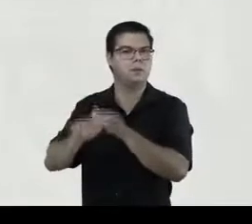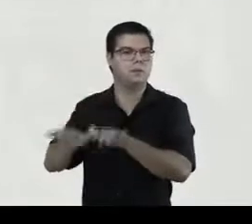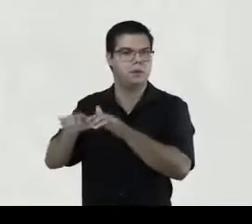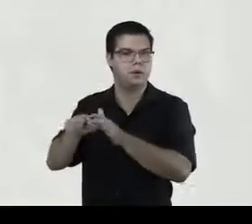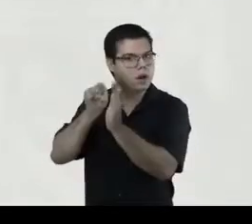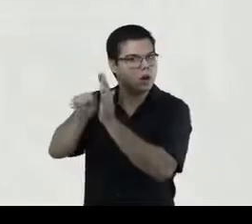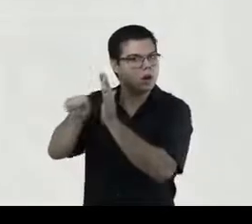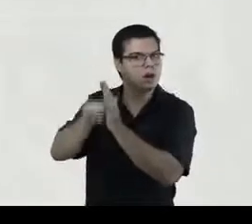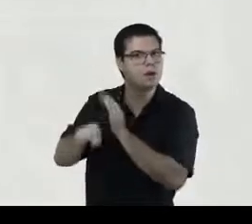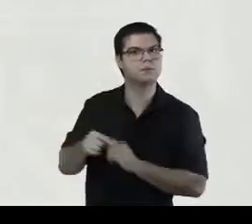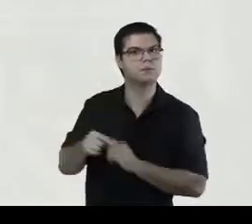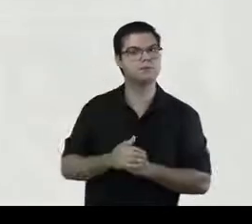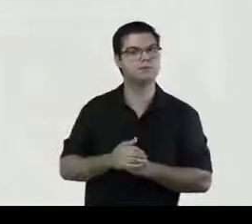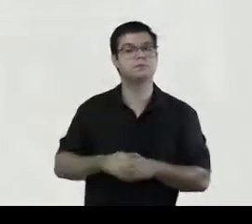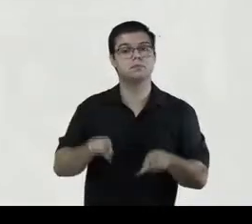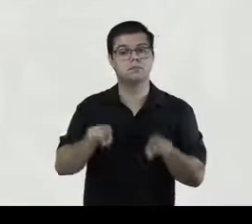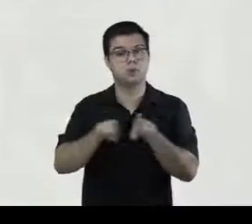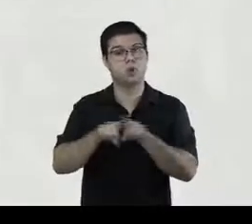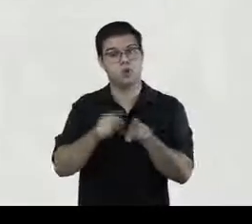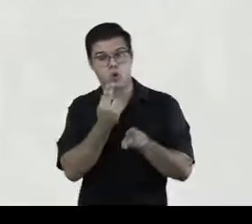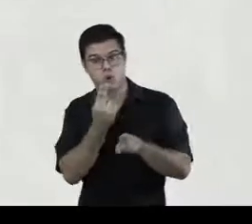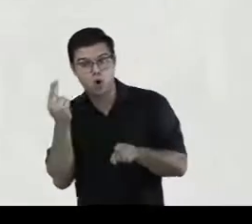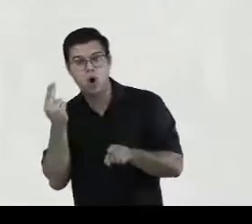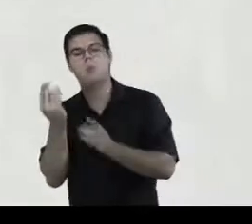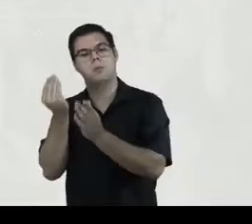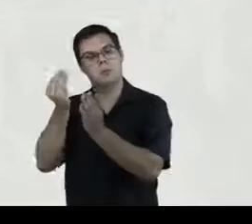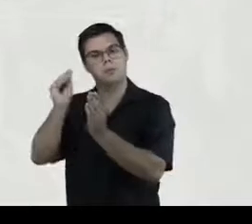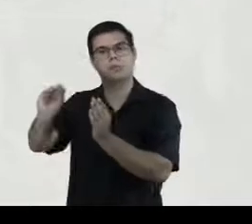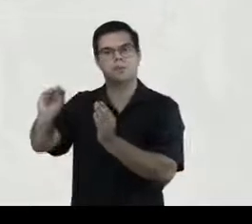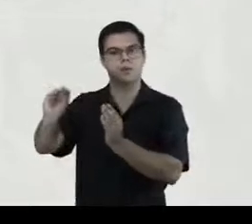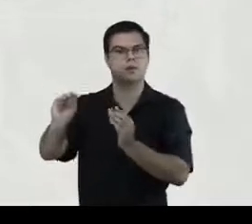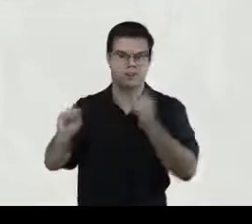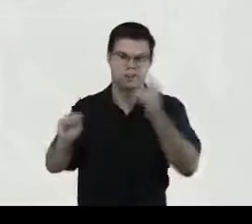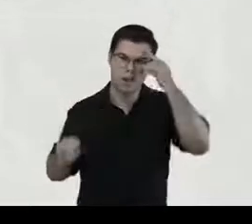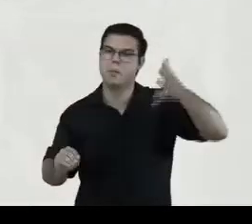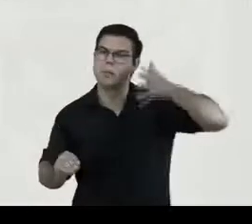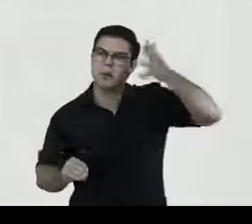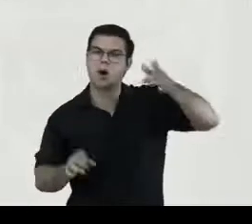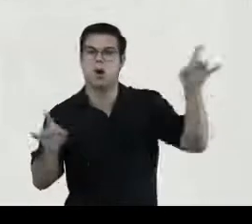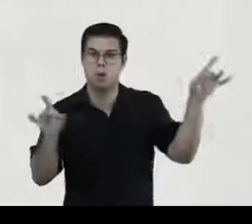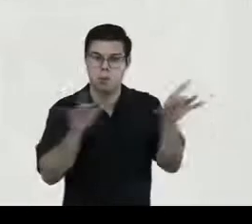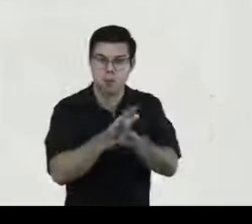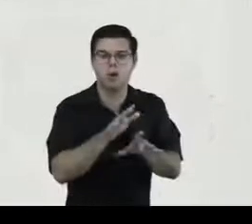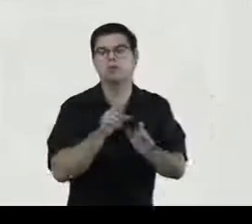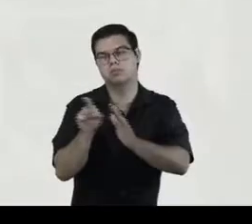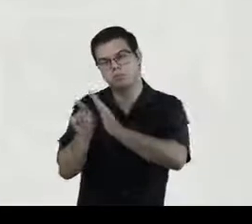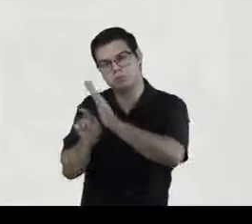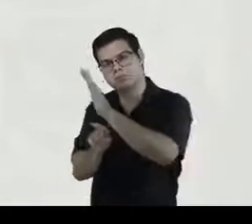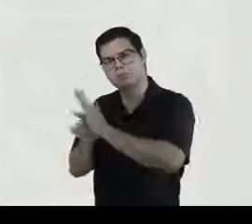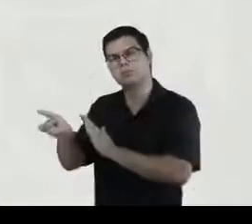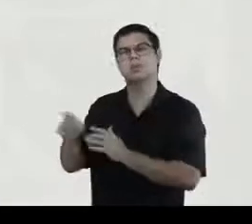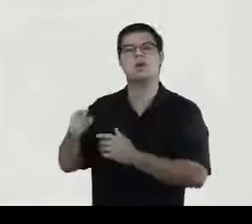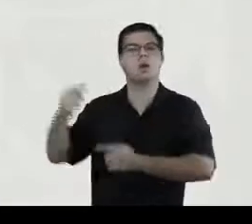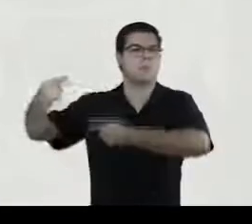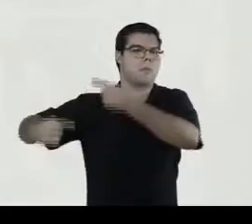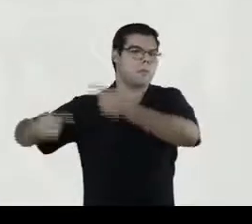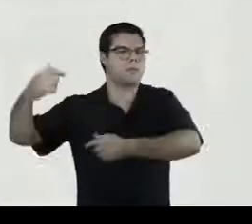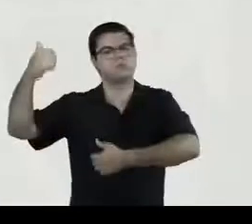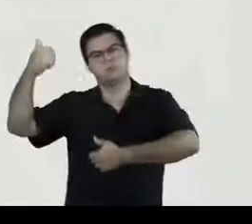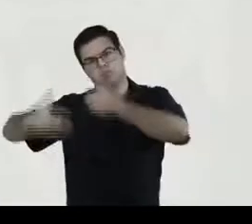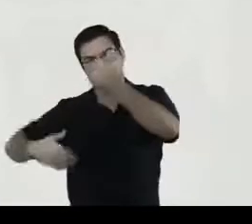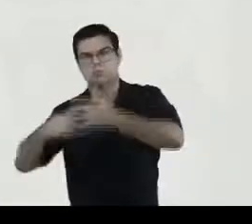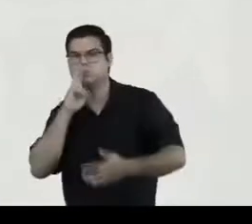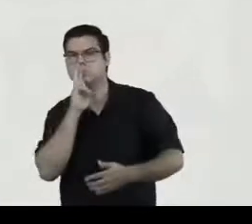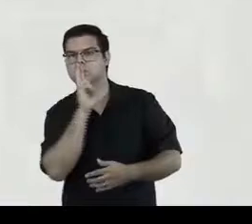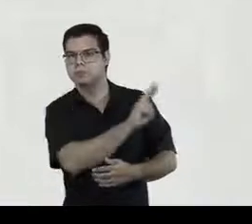e não se esqueçam de mencionar seu nome para que, ao final de cada apresentação, elas possam ser encaminhadas para a debatadora, que